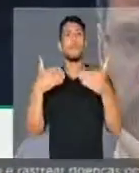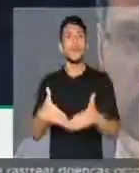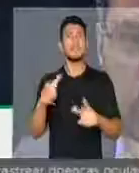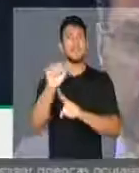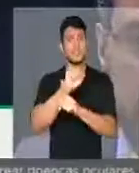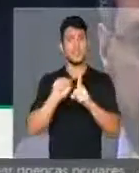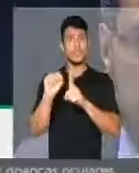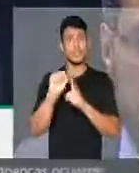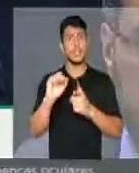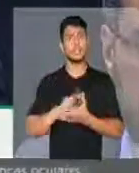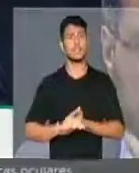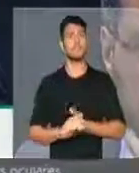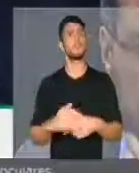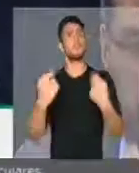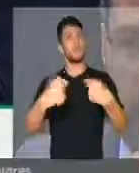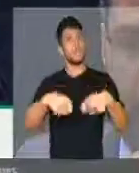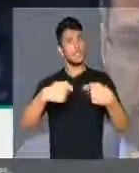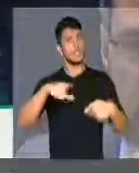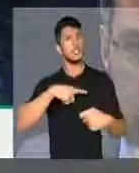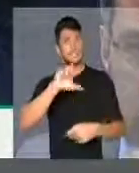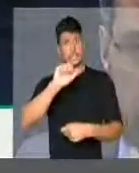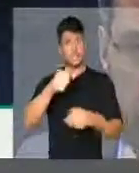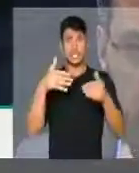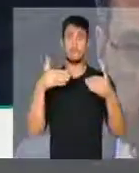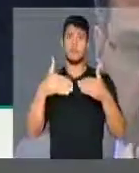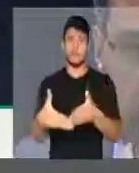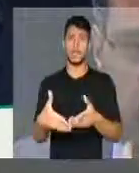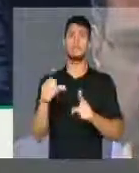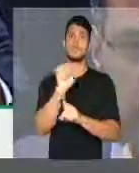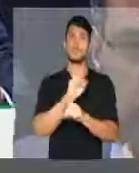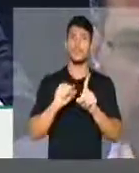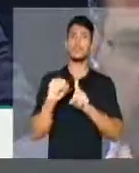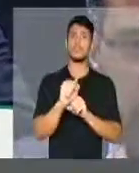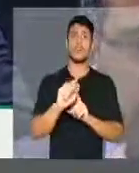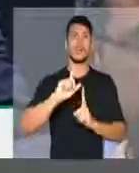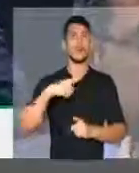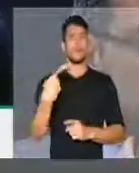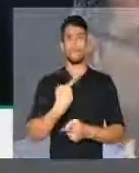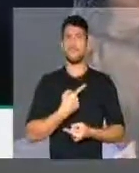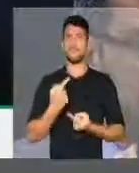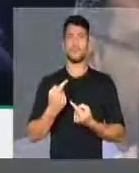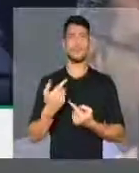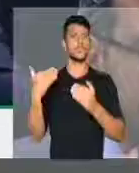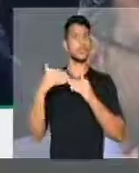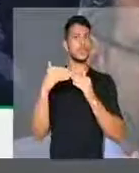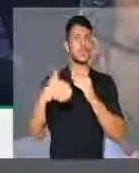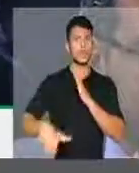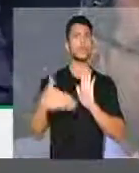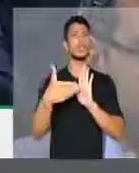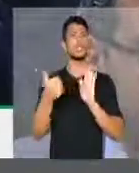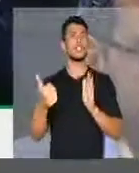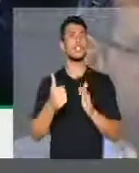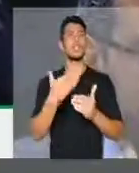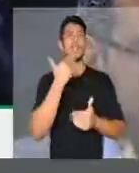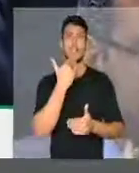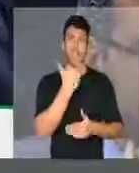transparência, tem que ter a participação da sociedade. Nós somos contrários à supressão do texto e favoráveis ao texto atual. A rede vota sim.